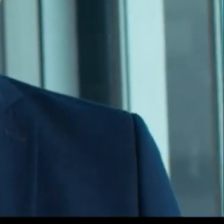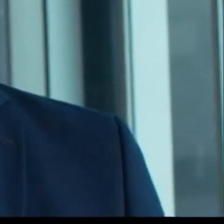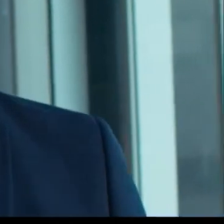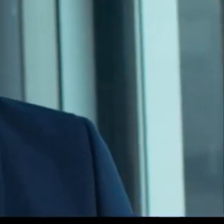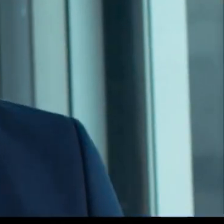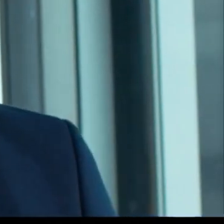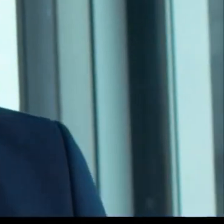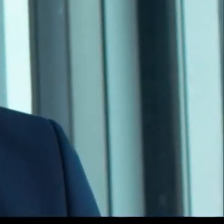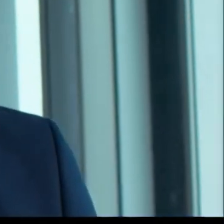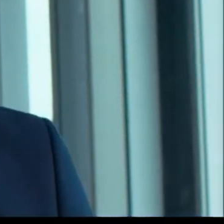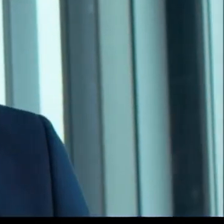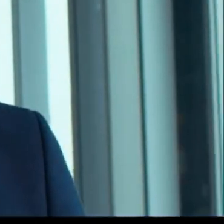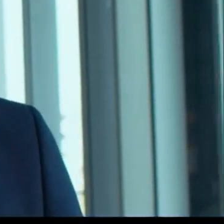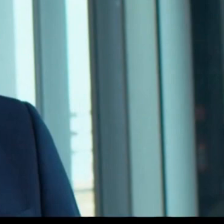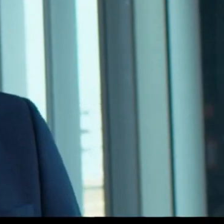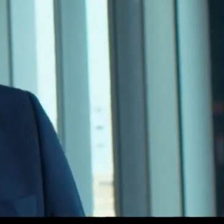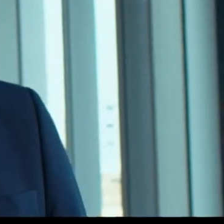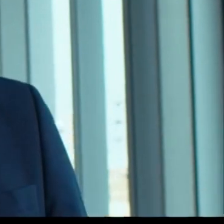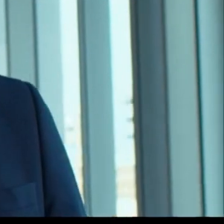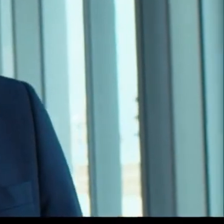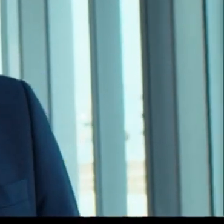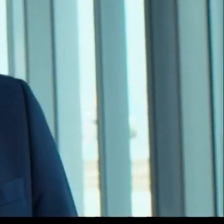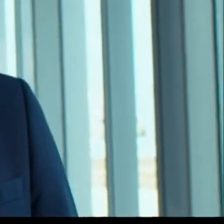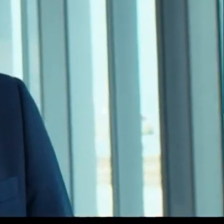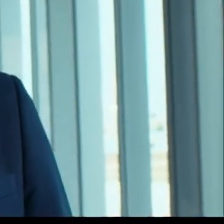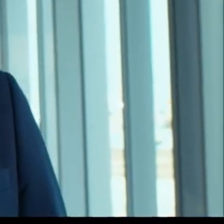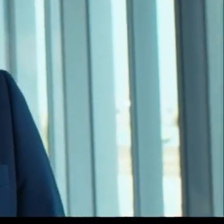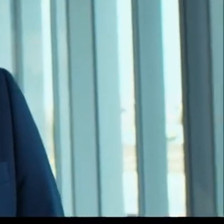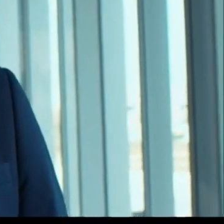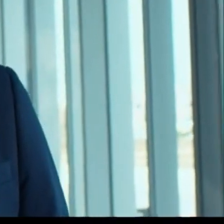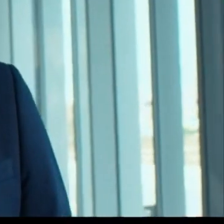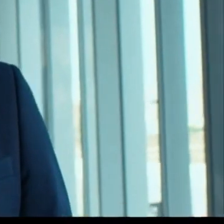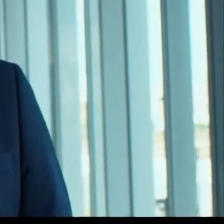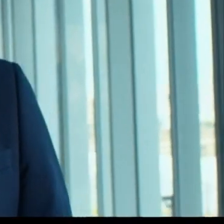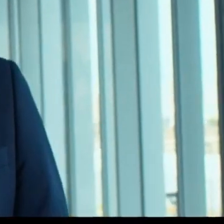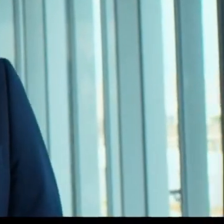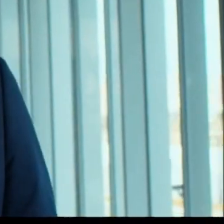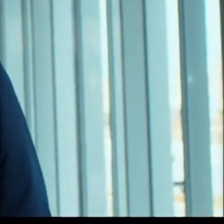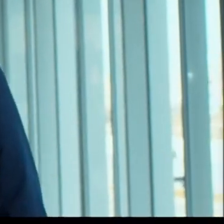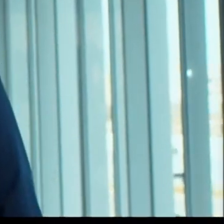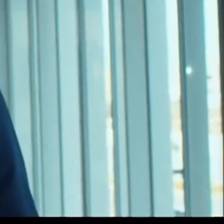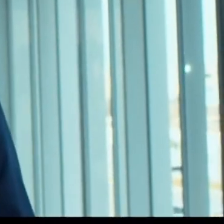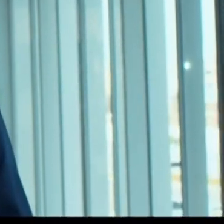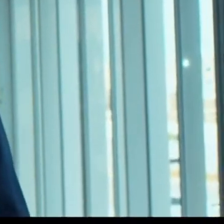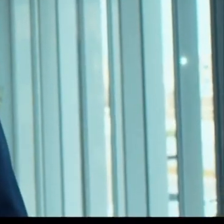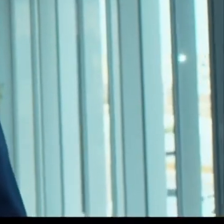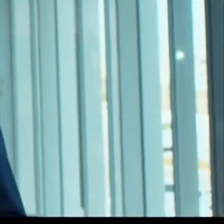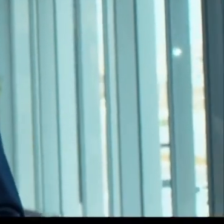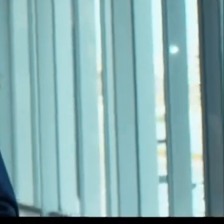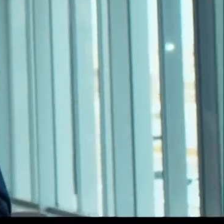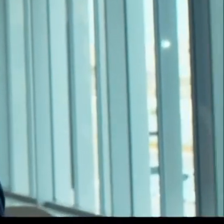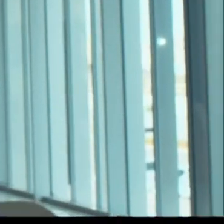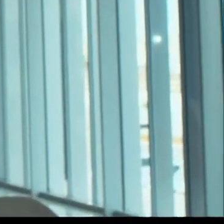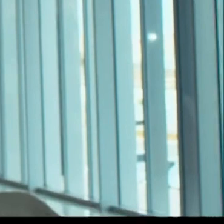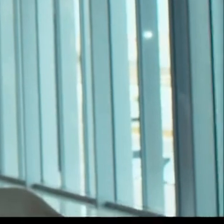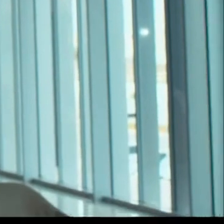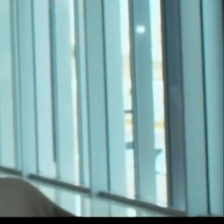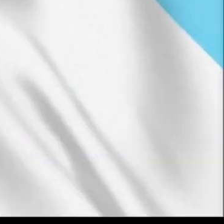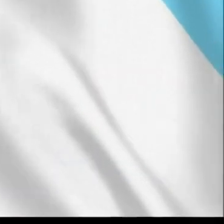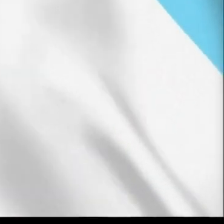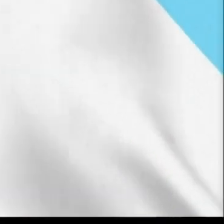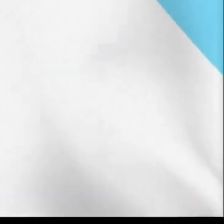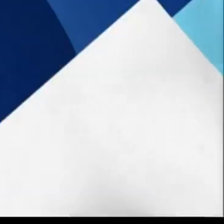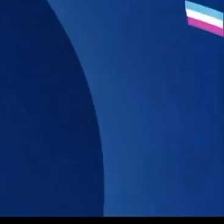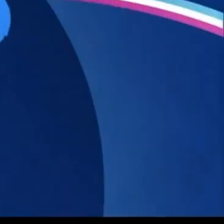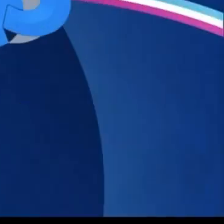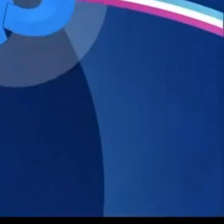Como a gestão de verdade e o seu voto, vamos fazer da nossa educação um exemplo para o país. Bora, Espírito Santo!